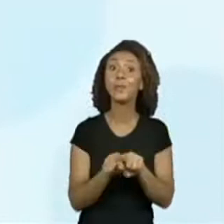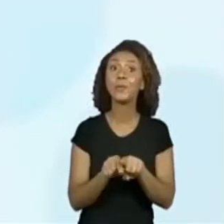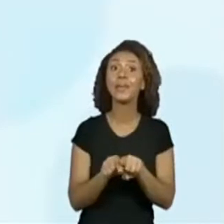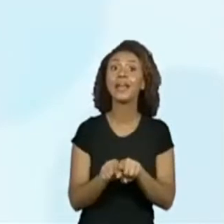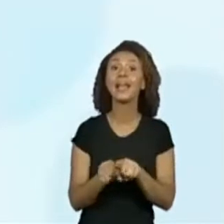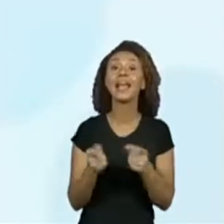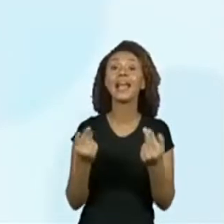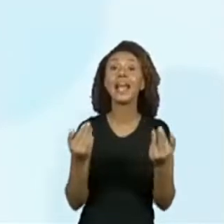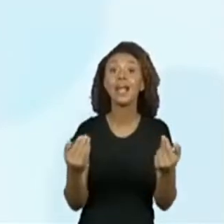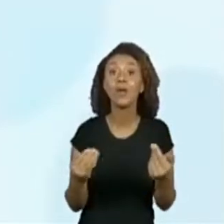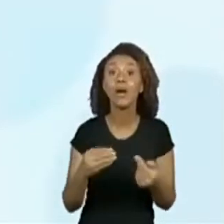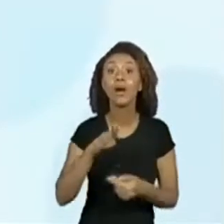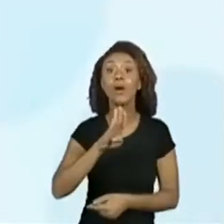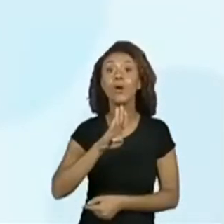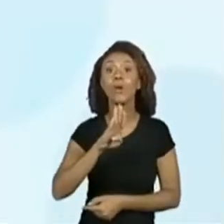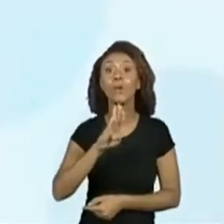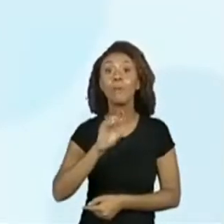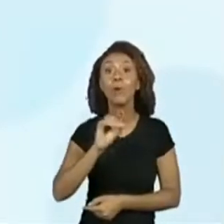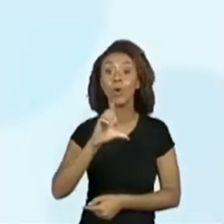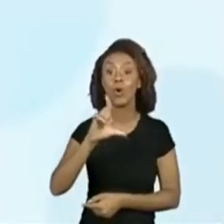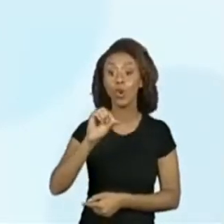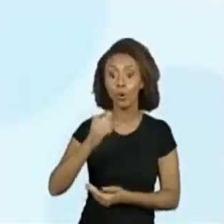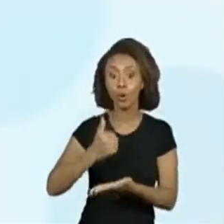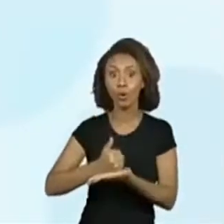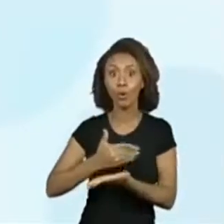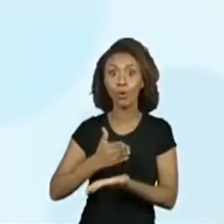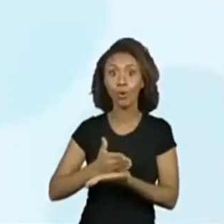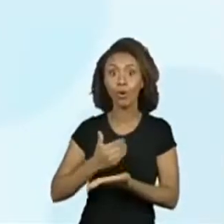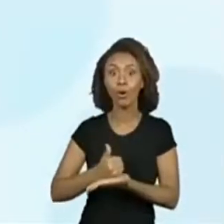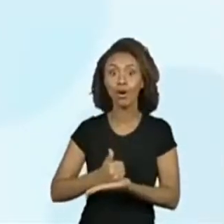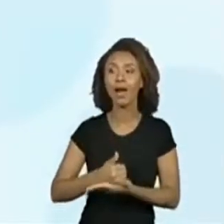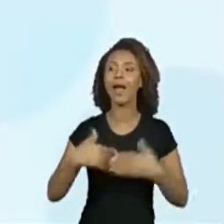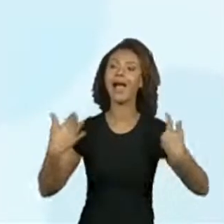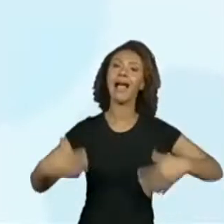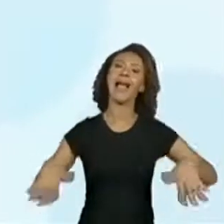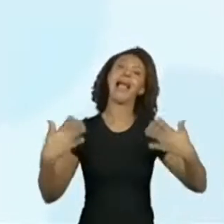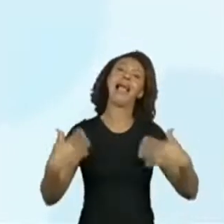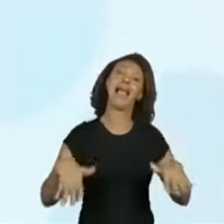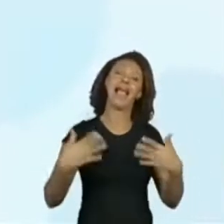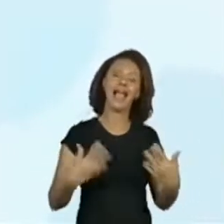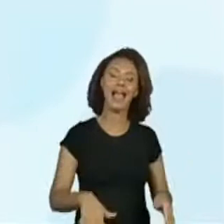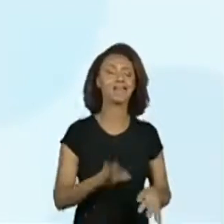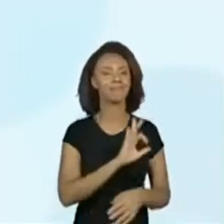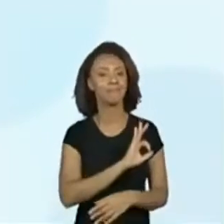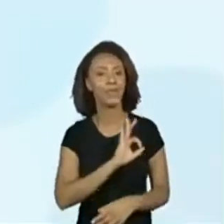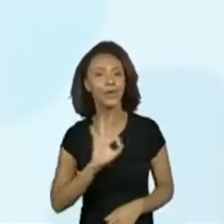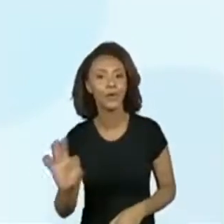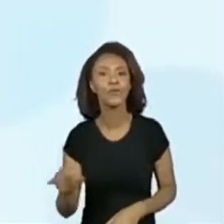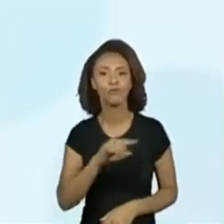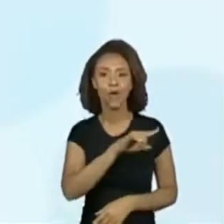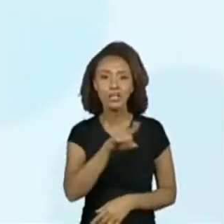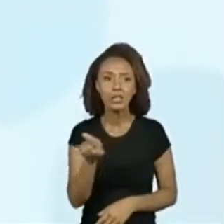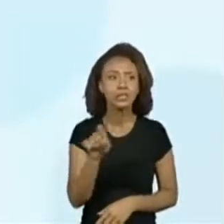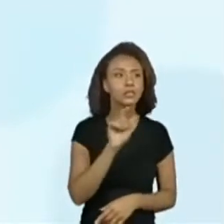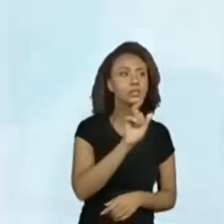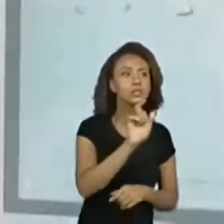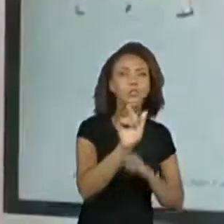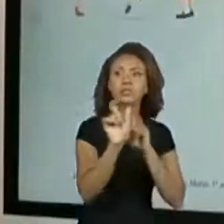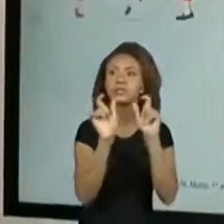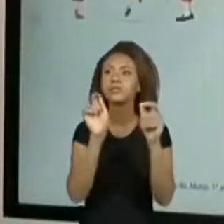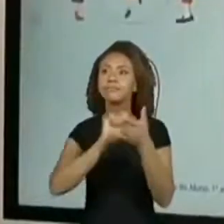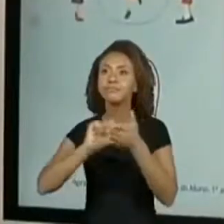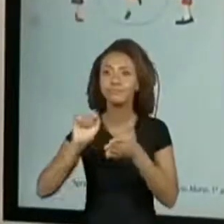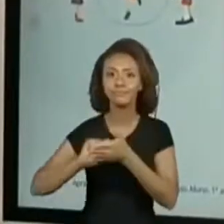do BOLO. BO do BOLO. Muito bem. Vocês já estão procurando aí referências para encontrar as